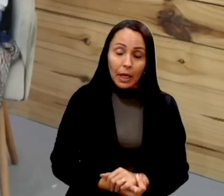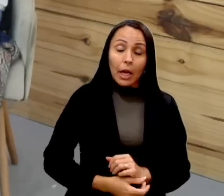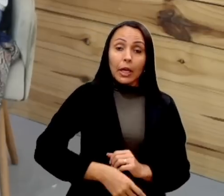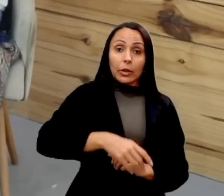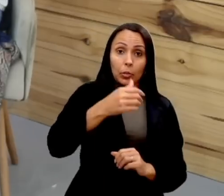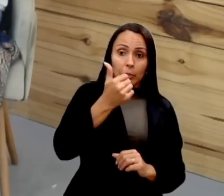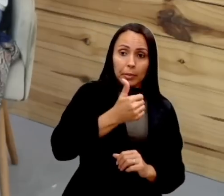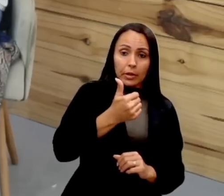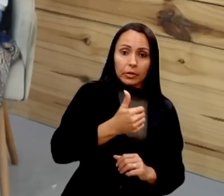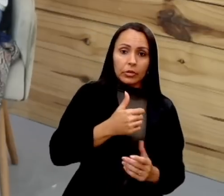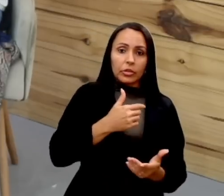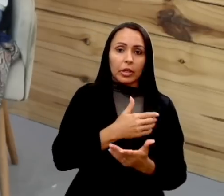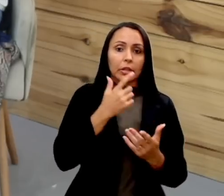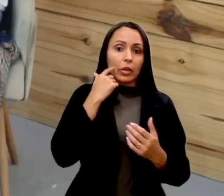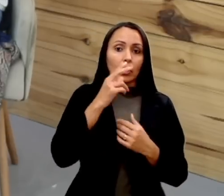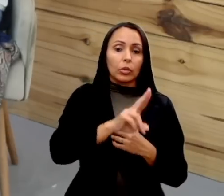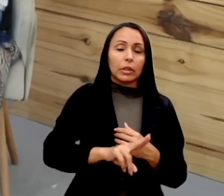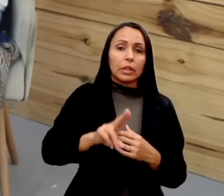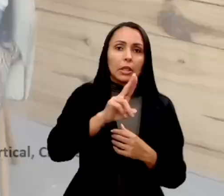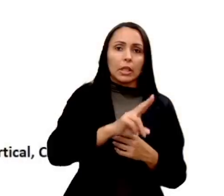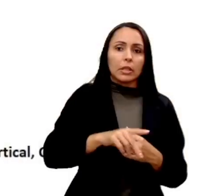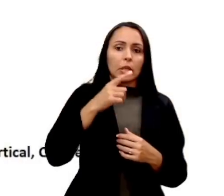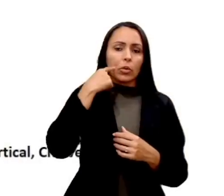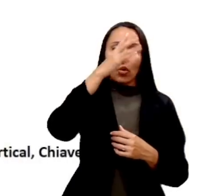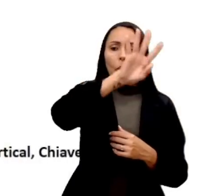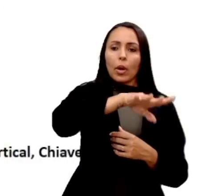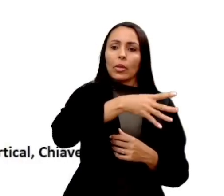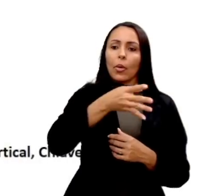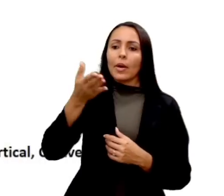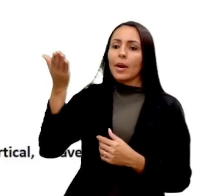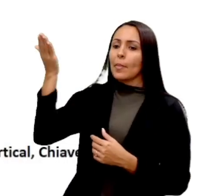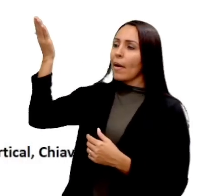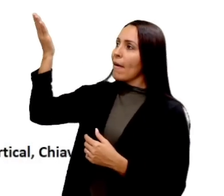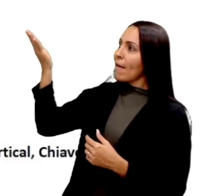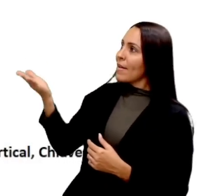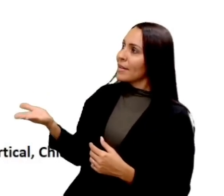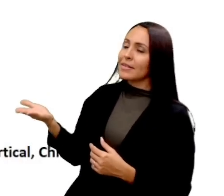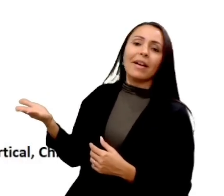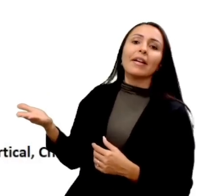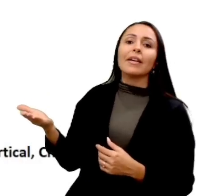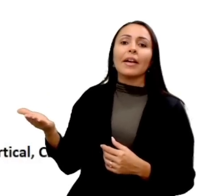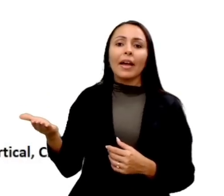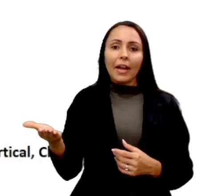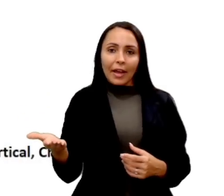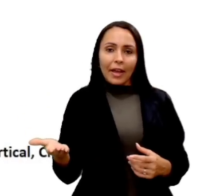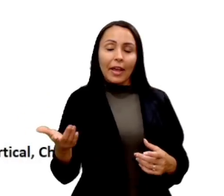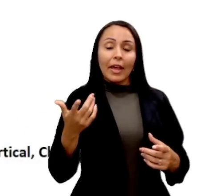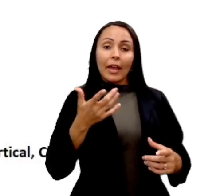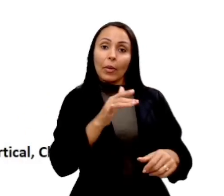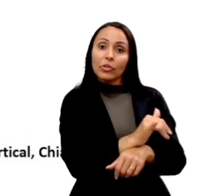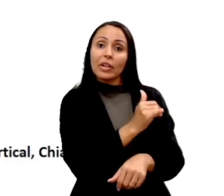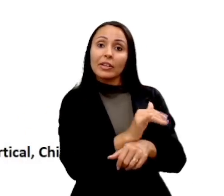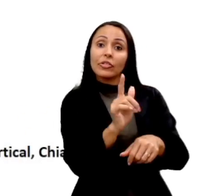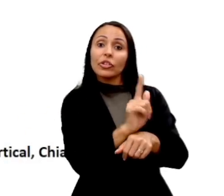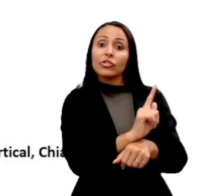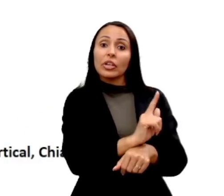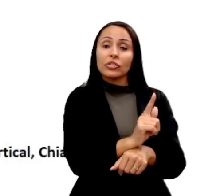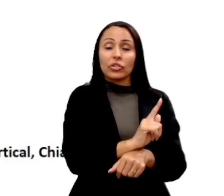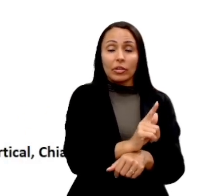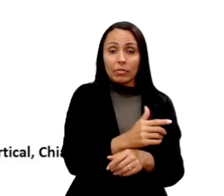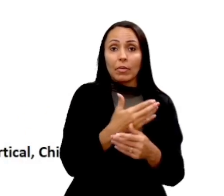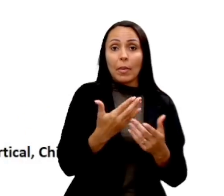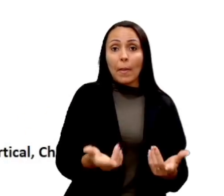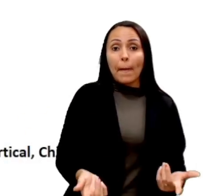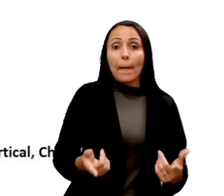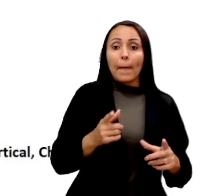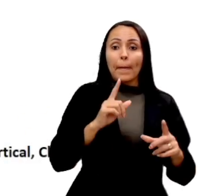destaque aqui com a utilização do organograma, que nada mais é do que uma ferramenta de gestão, mas que contempla, a gente